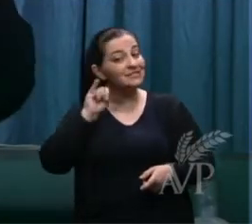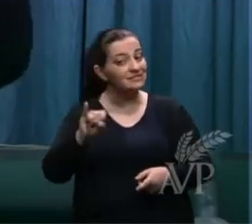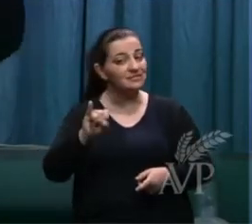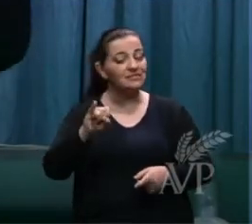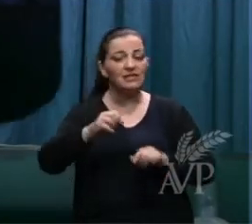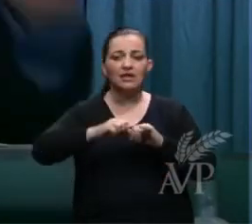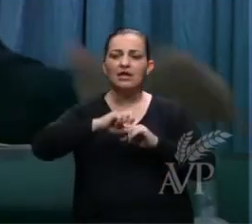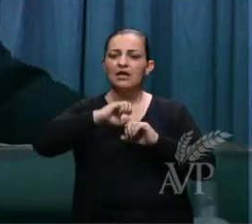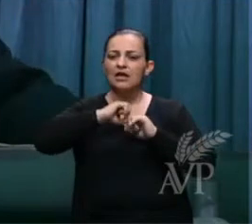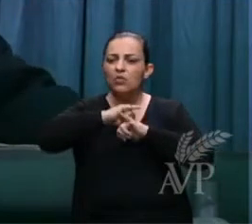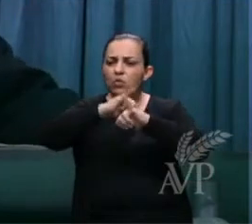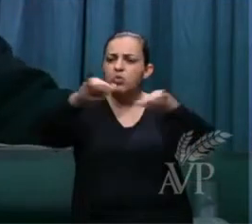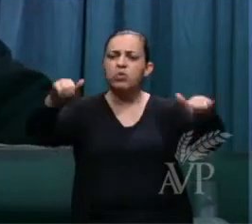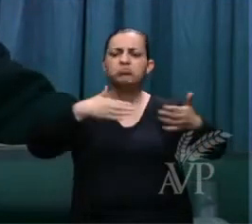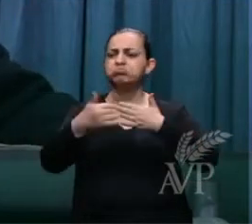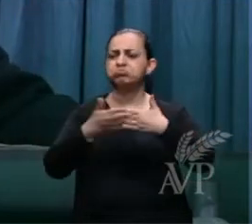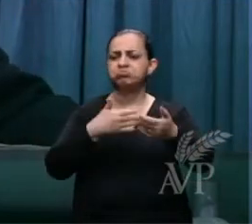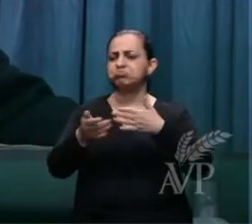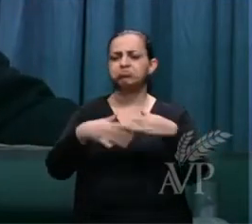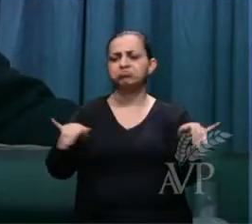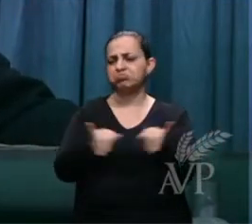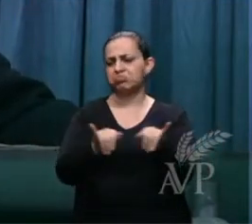e vos dissesse qualquer coisa